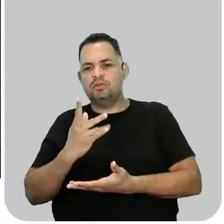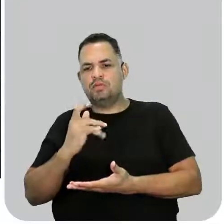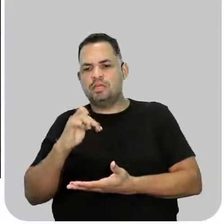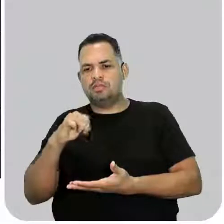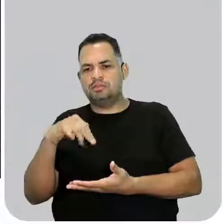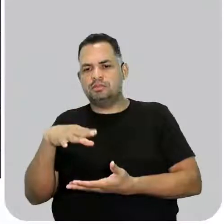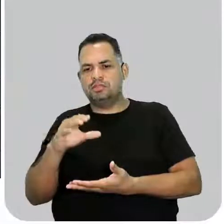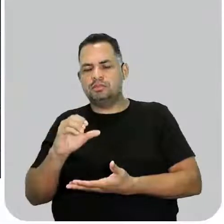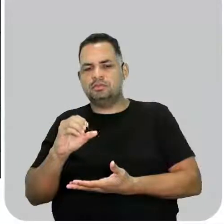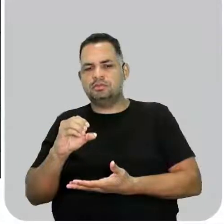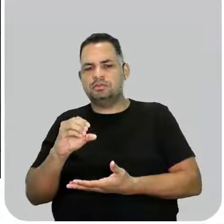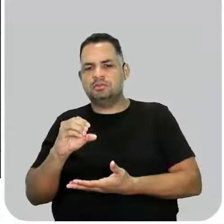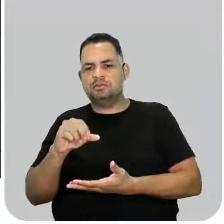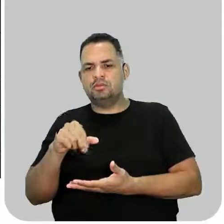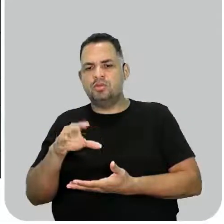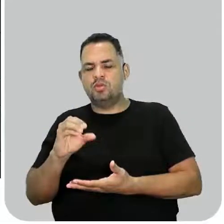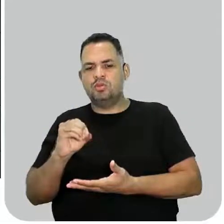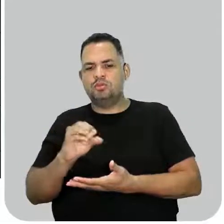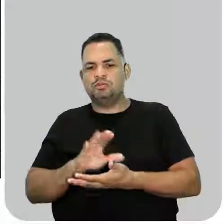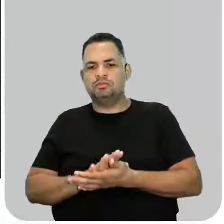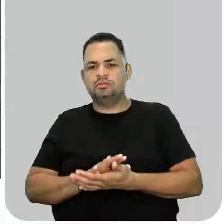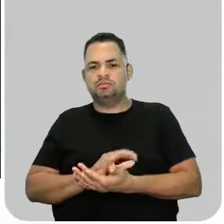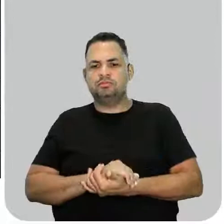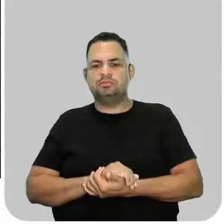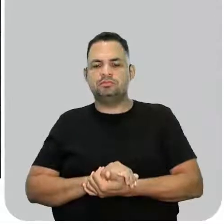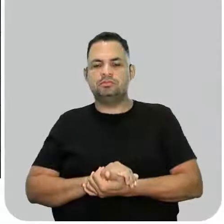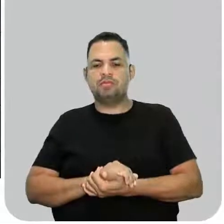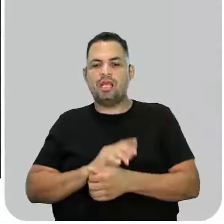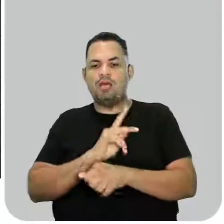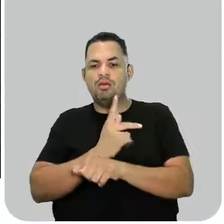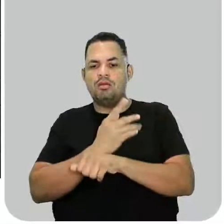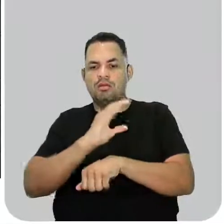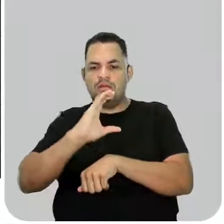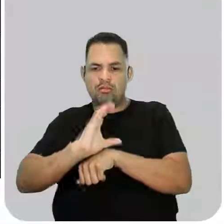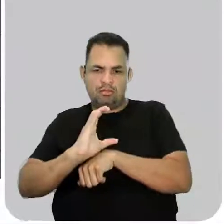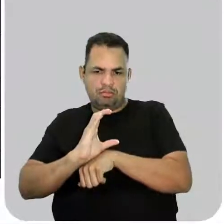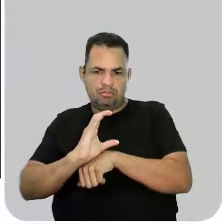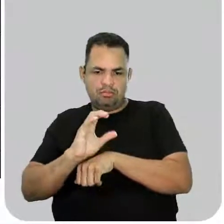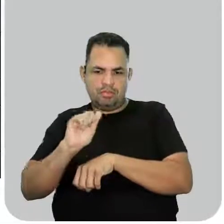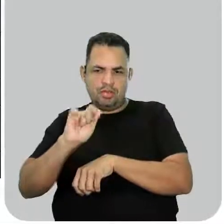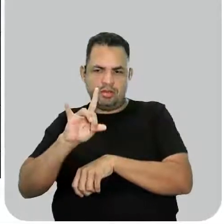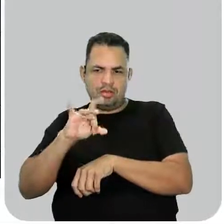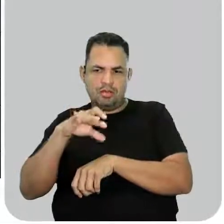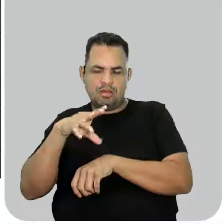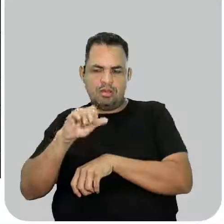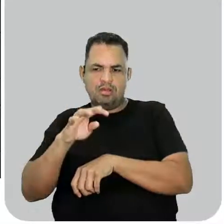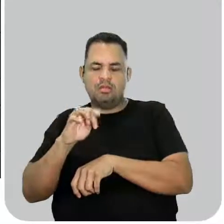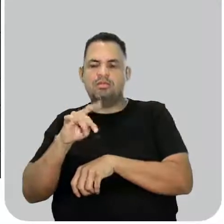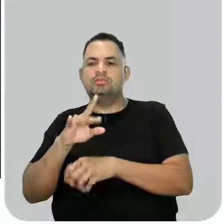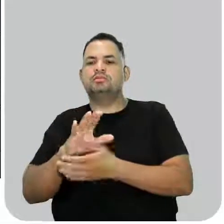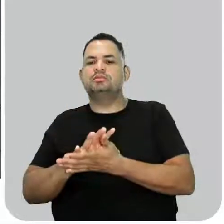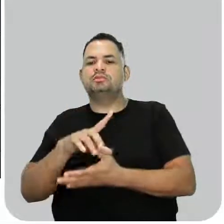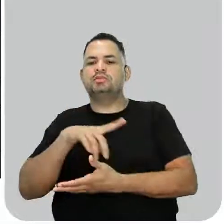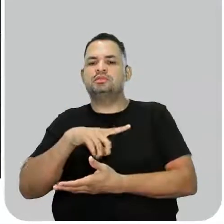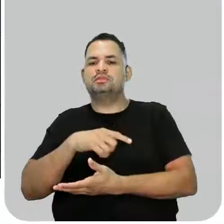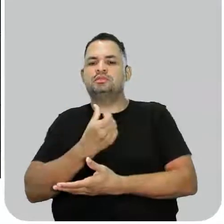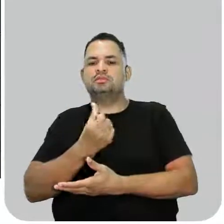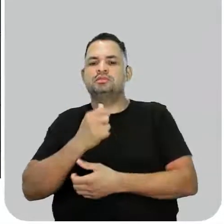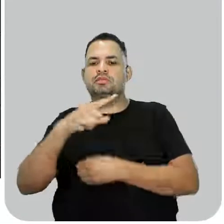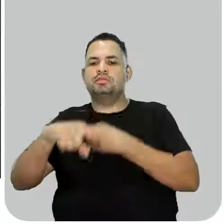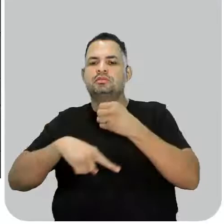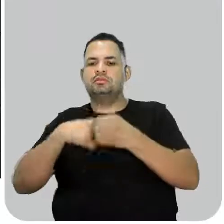hexano. Lembrando que o hexano é um hidrocarboneto dos alcanos, que tem seis átomos de carbono.